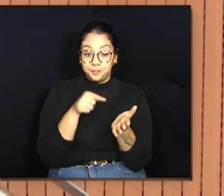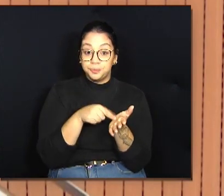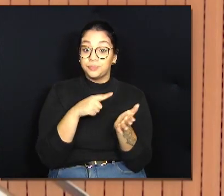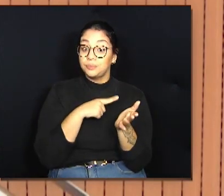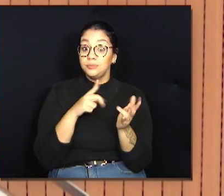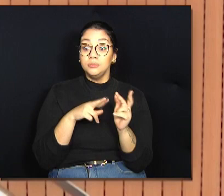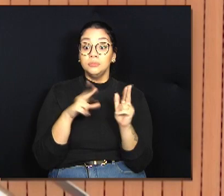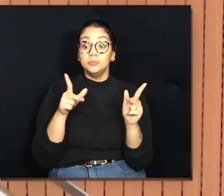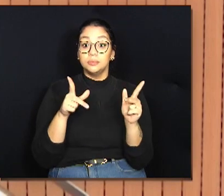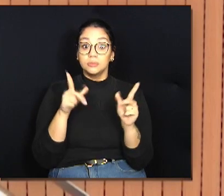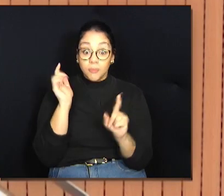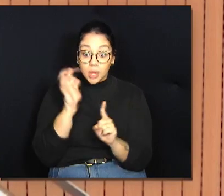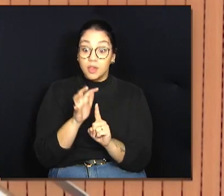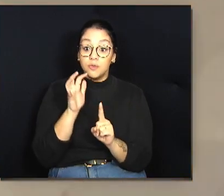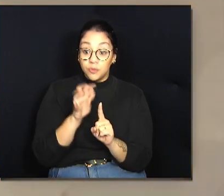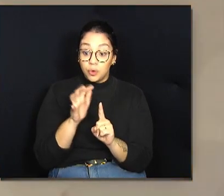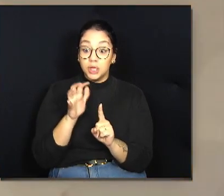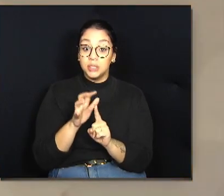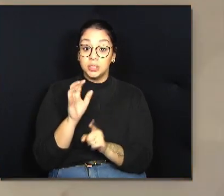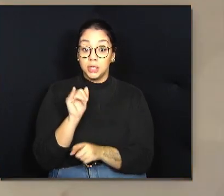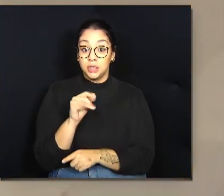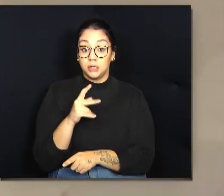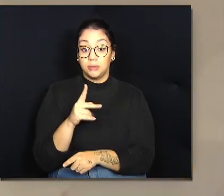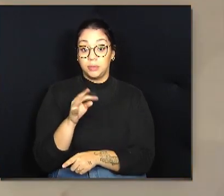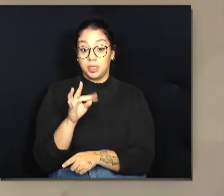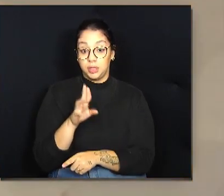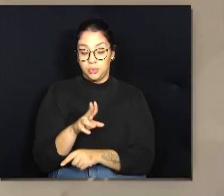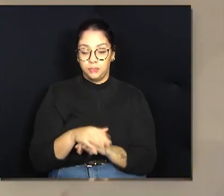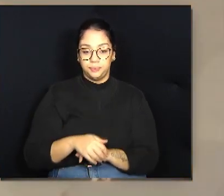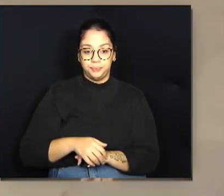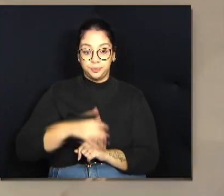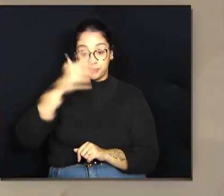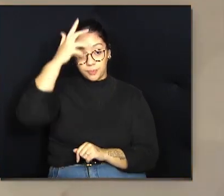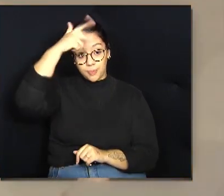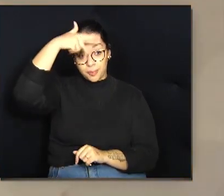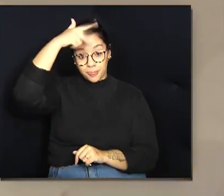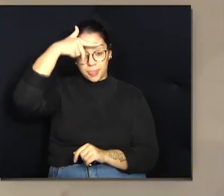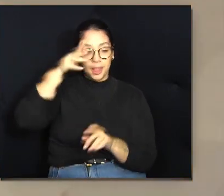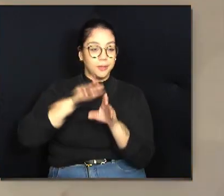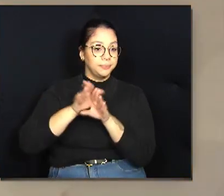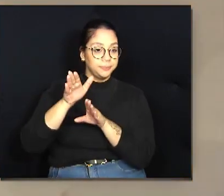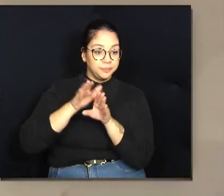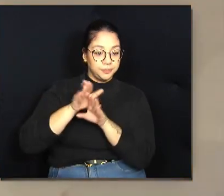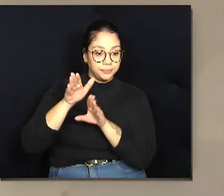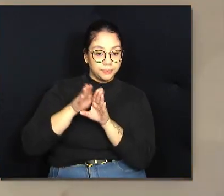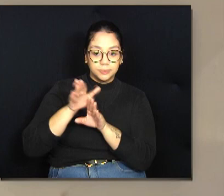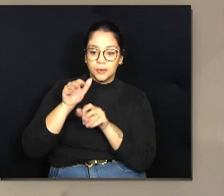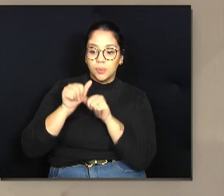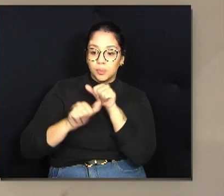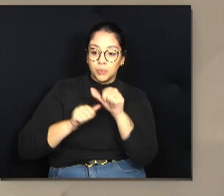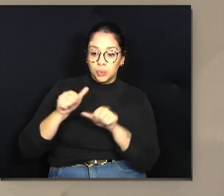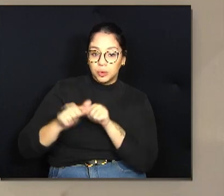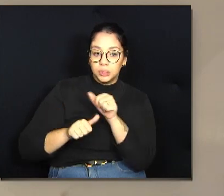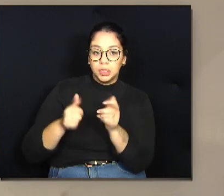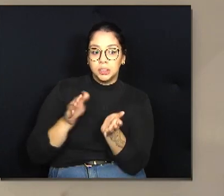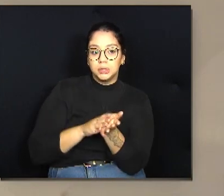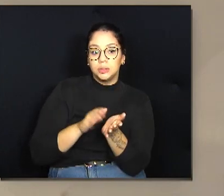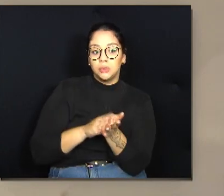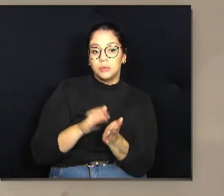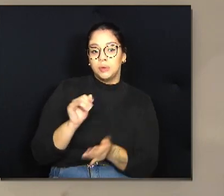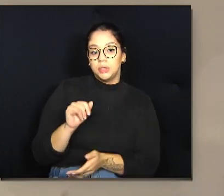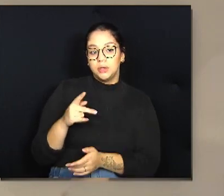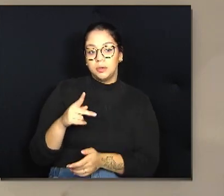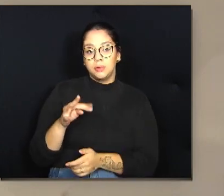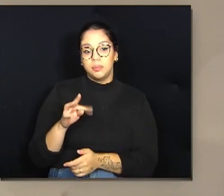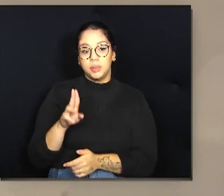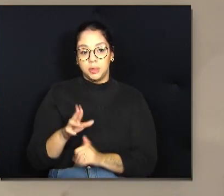diferença e isso vai influenciar no IPTU. Rodrigo da Farmadique recomendou algumas mudanças na cobrança do IPTU. Para o